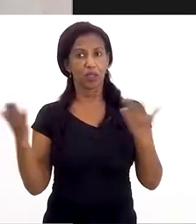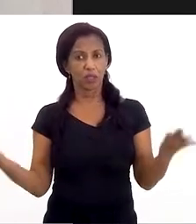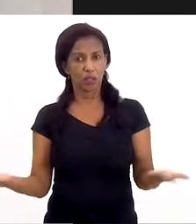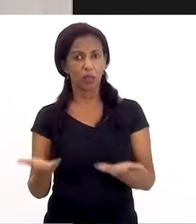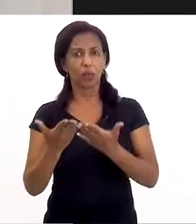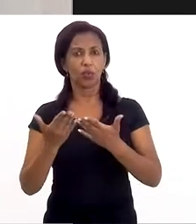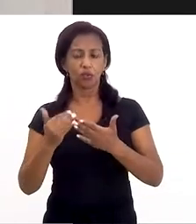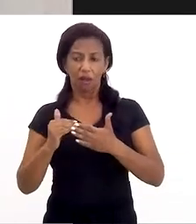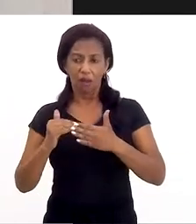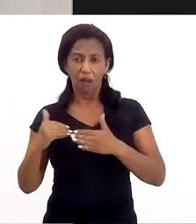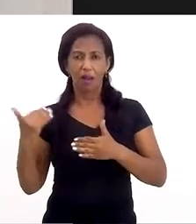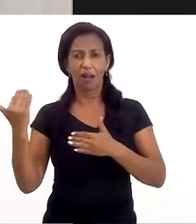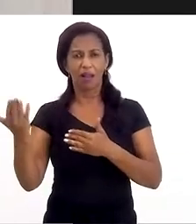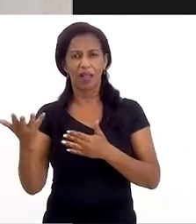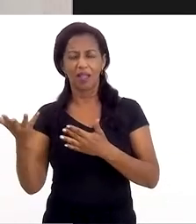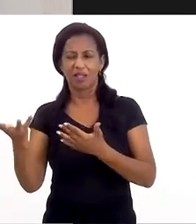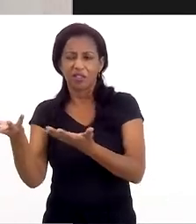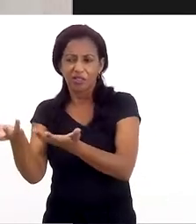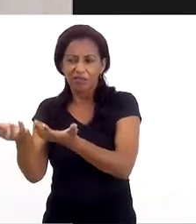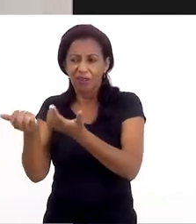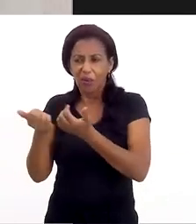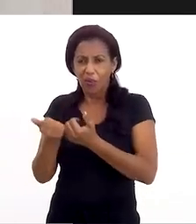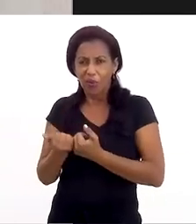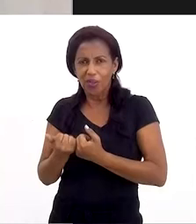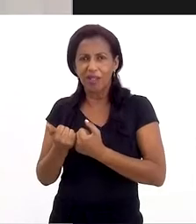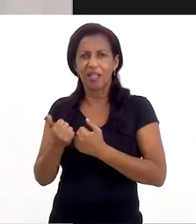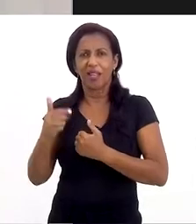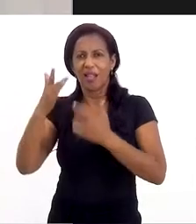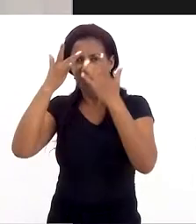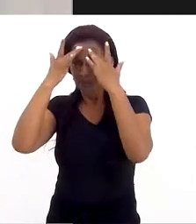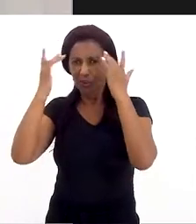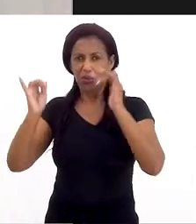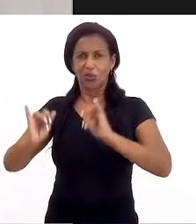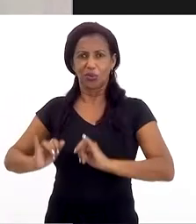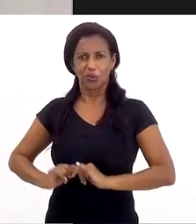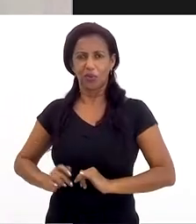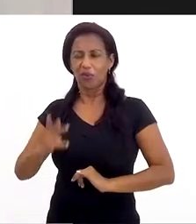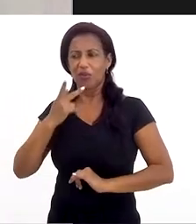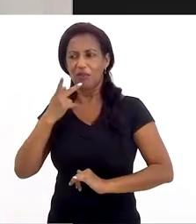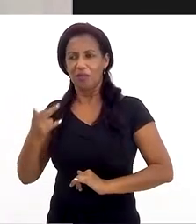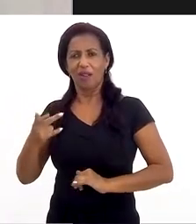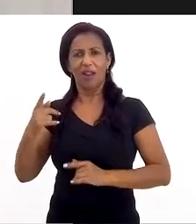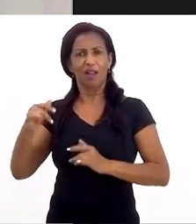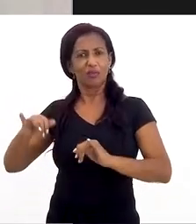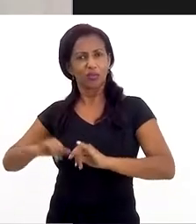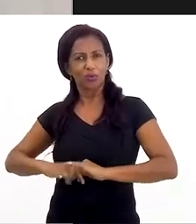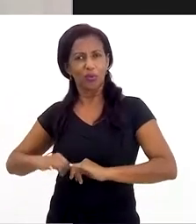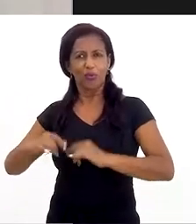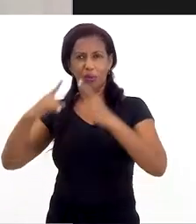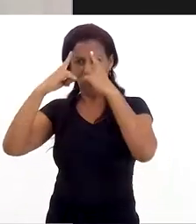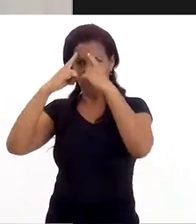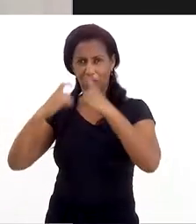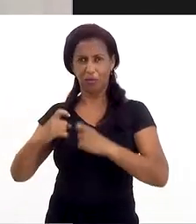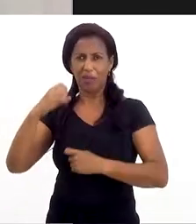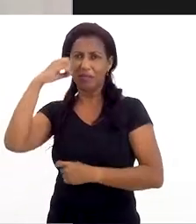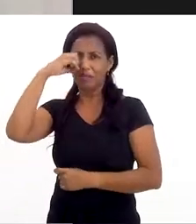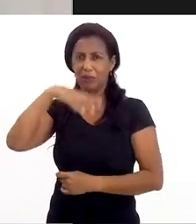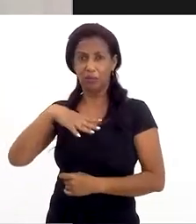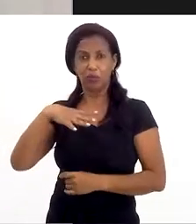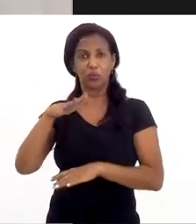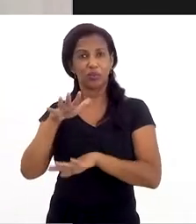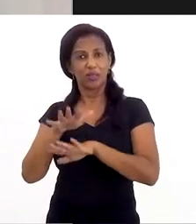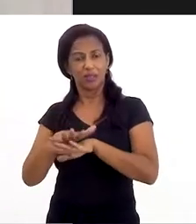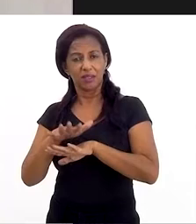E hoje, além desse trabalho de acolhimento que a gente faz dessas vítimas que vêm relatar o abuso sexual, a gente também